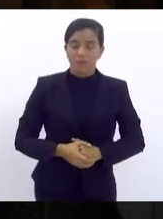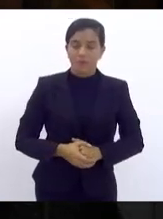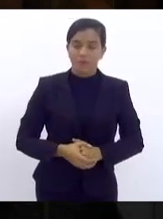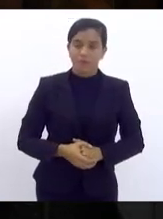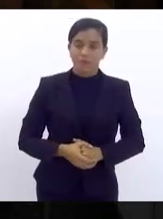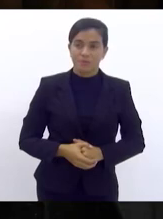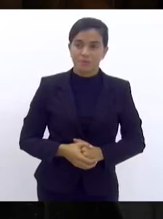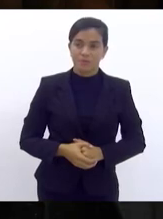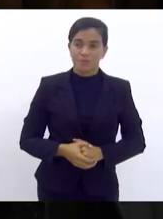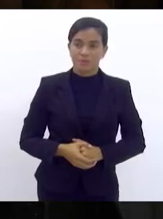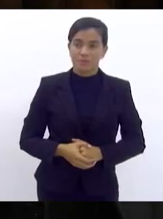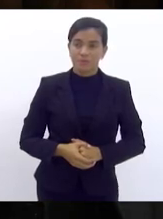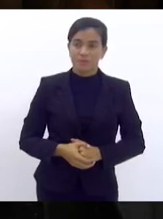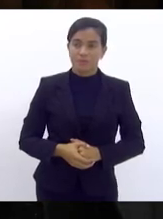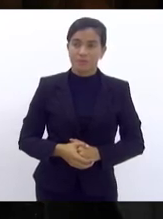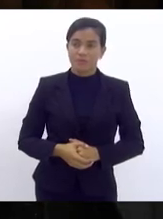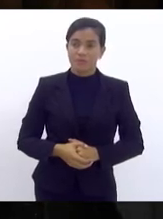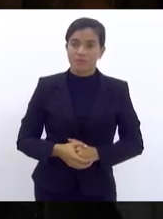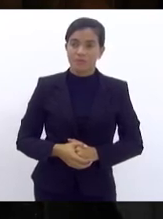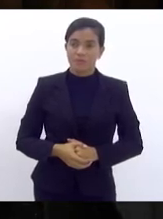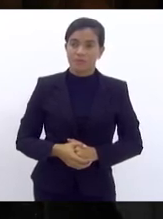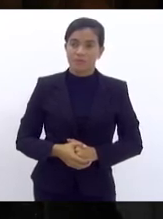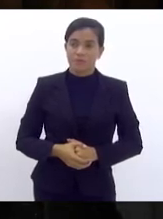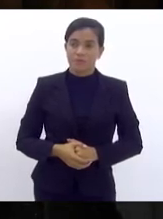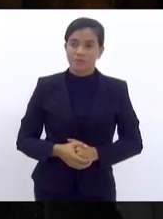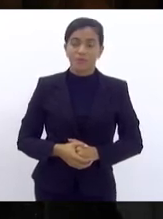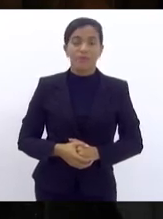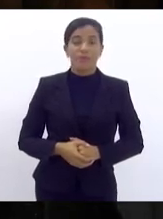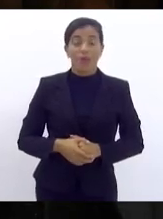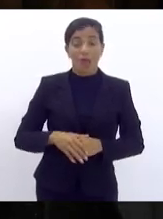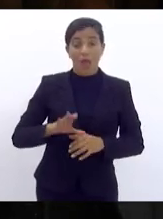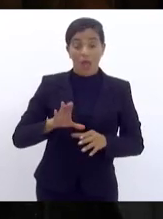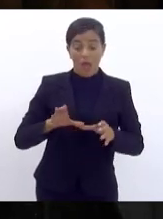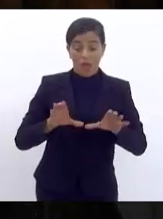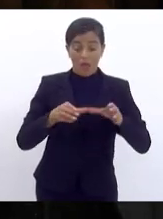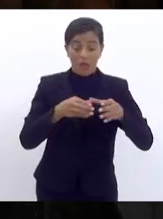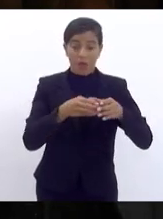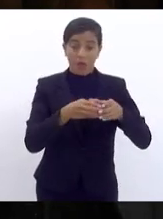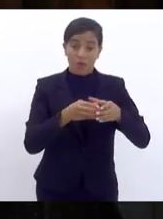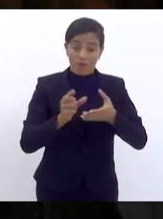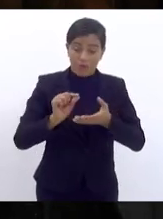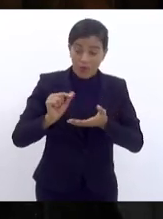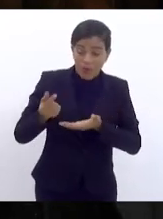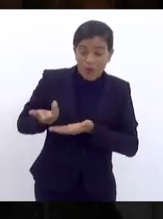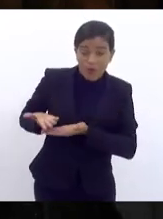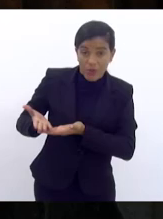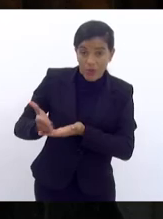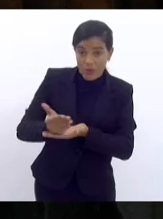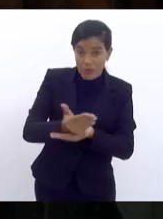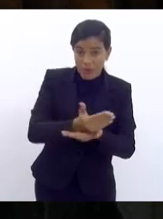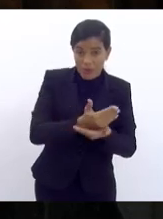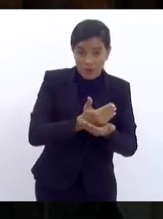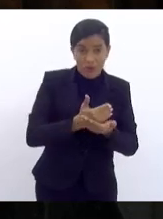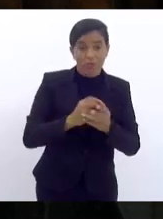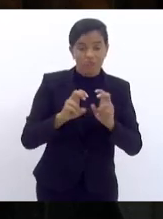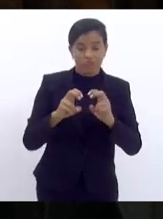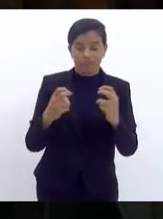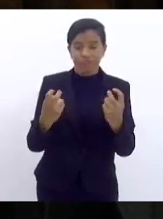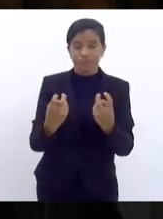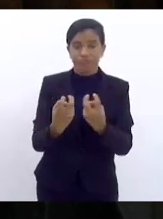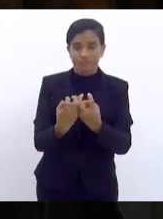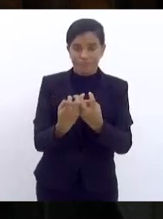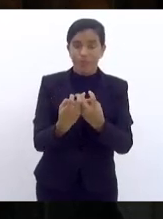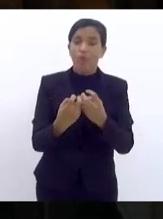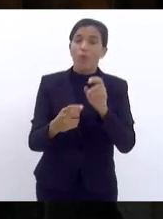que a Comissão de Orçamento se reúne para apreciar uma